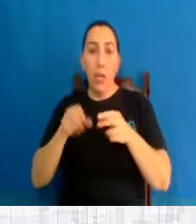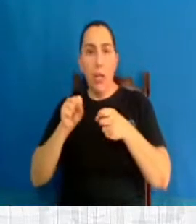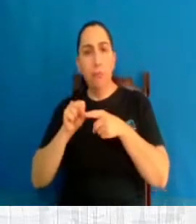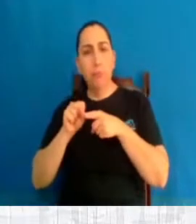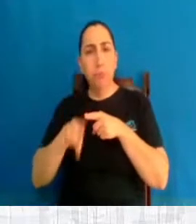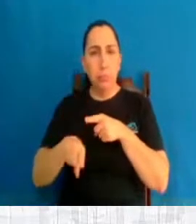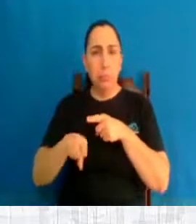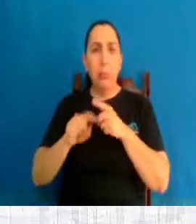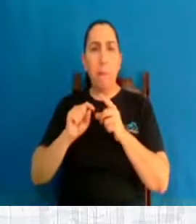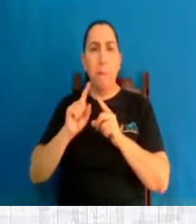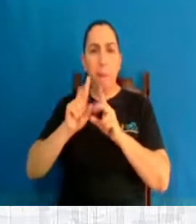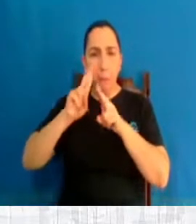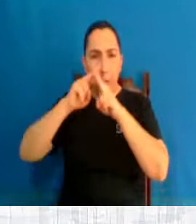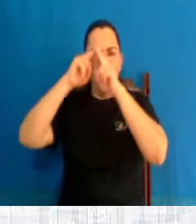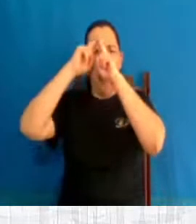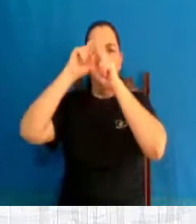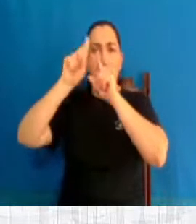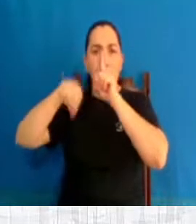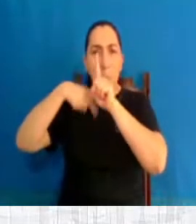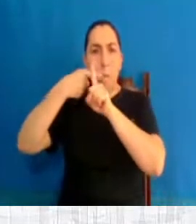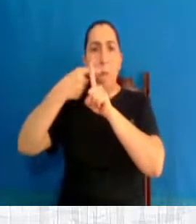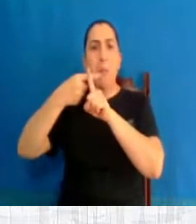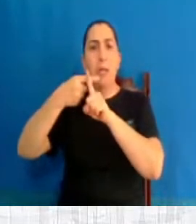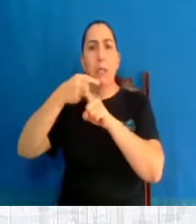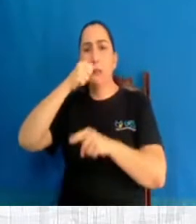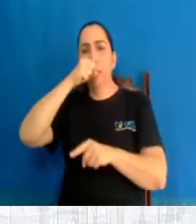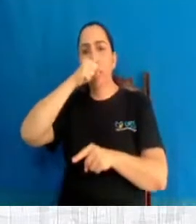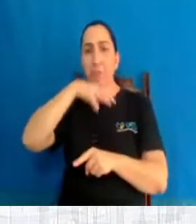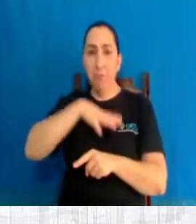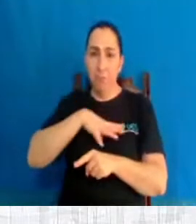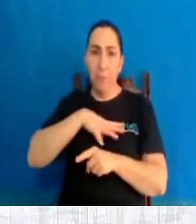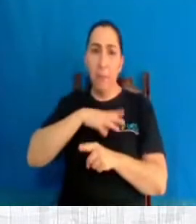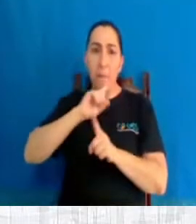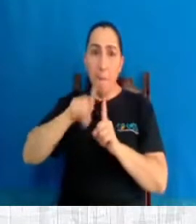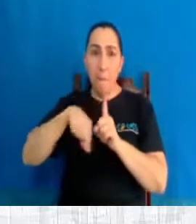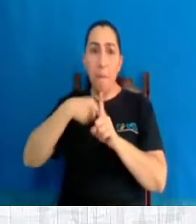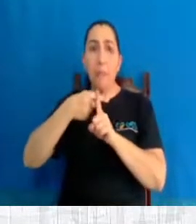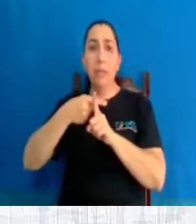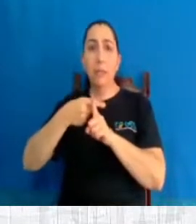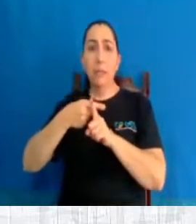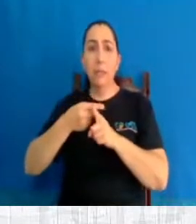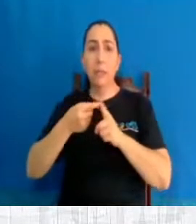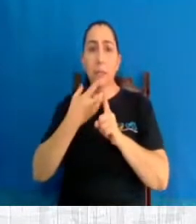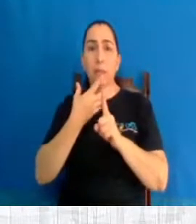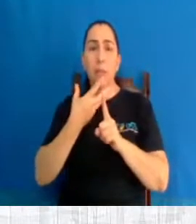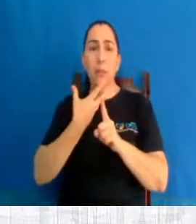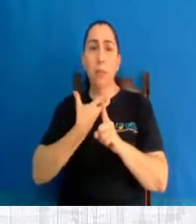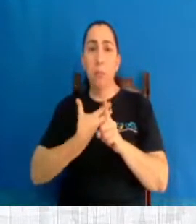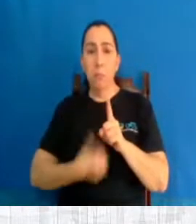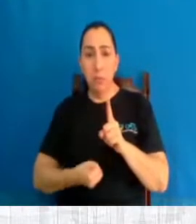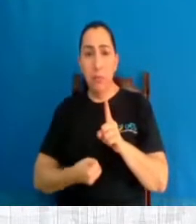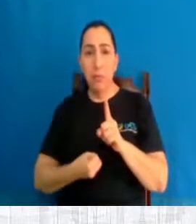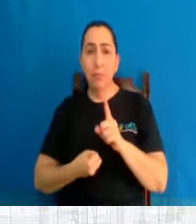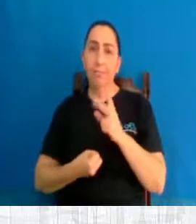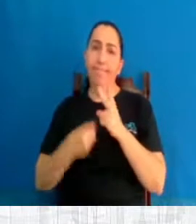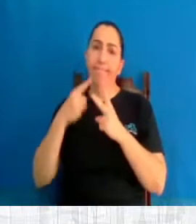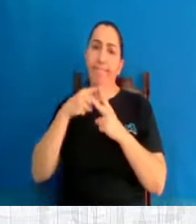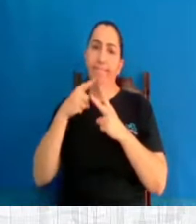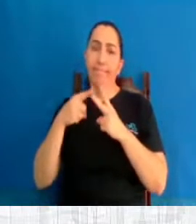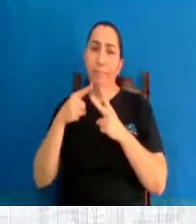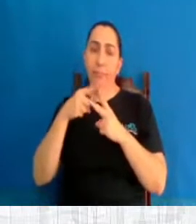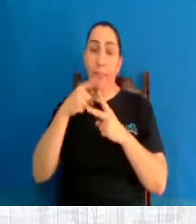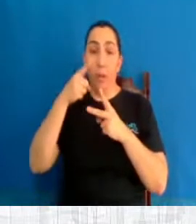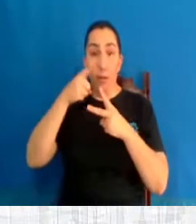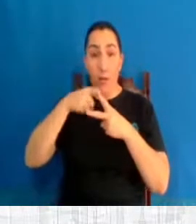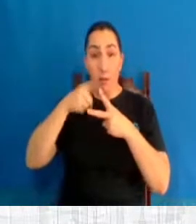sexual, ela vai ter, além do trauma da violência sexual, o trauma do aborto. Dois. Num, você foi